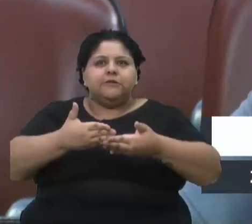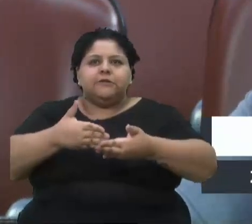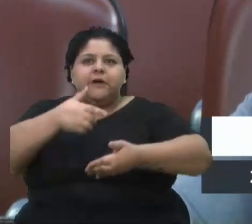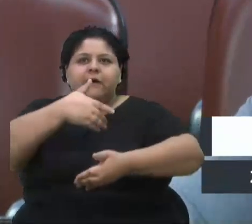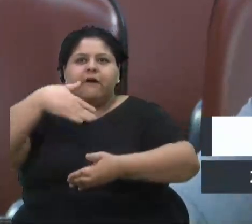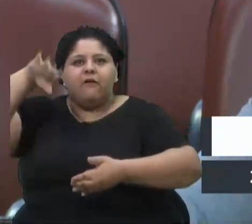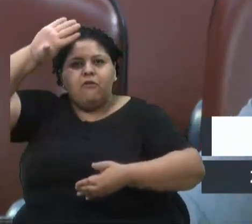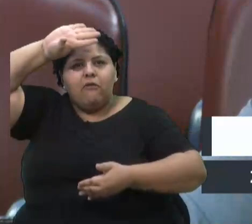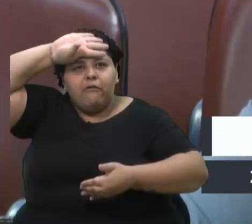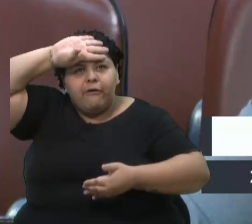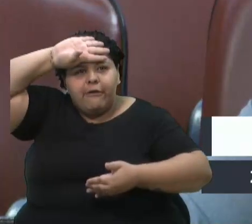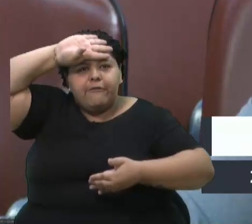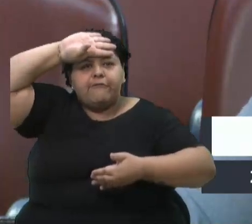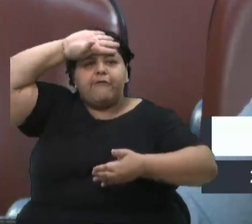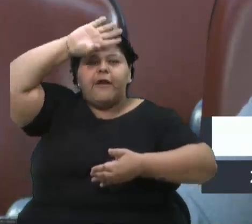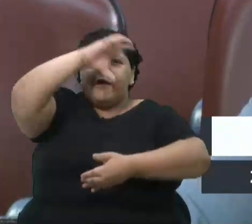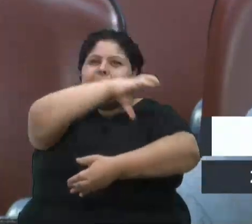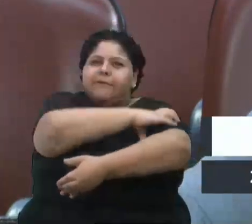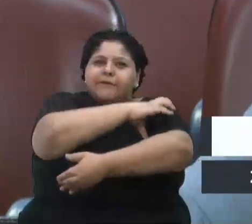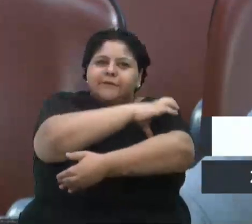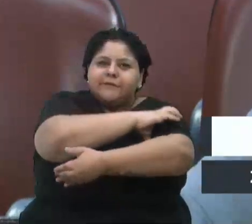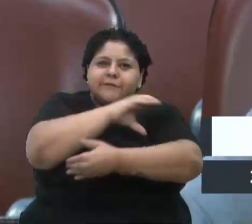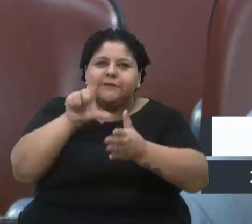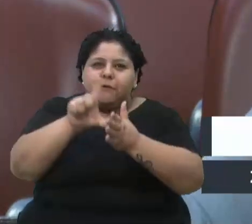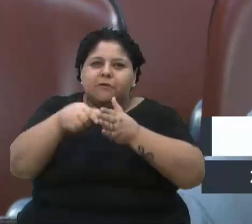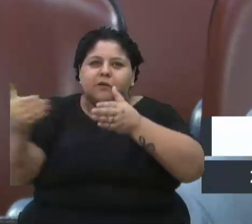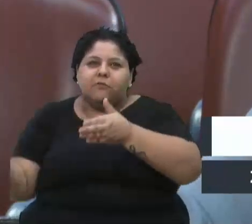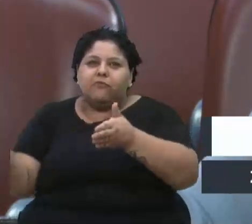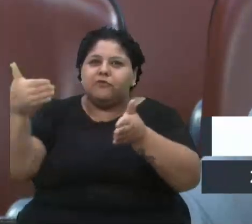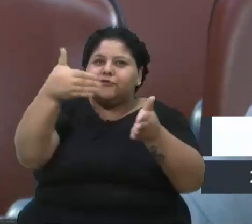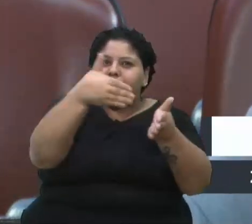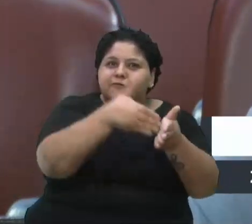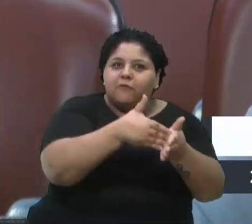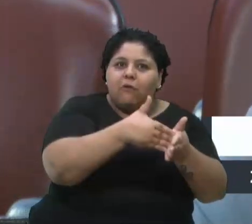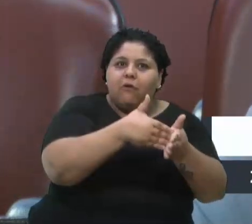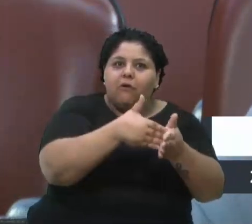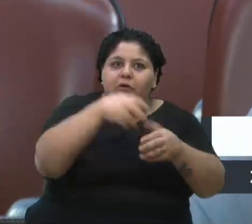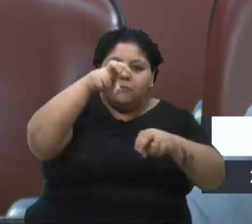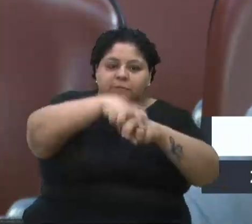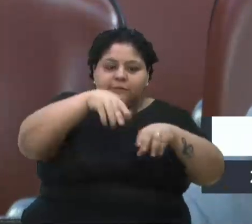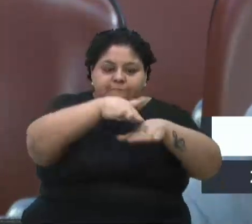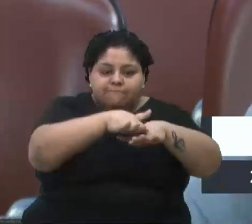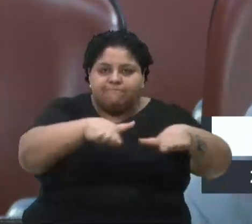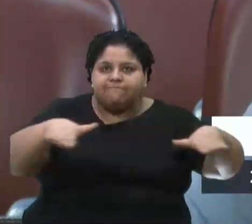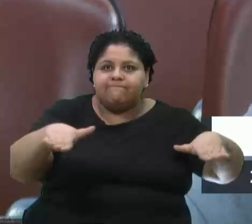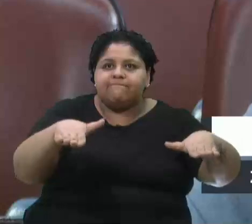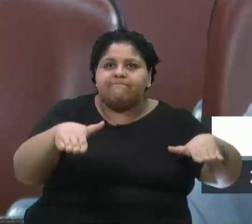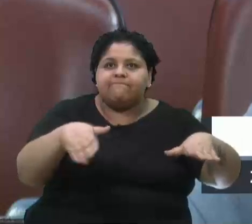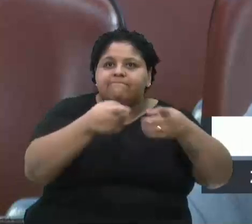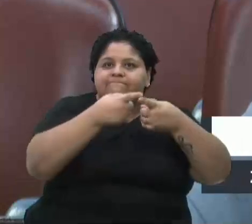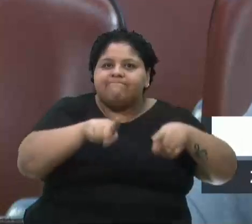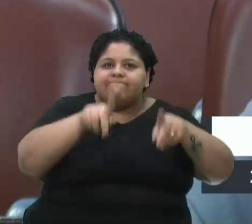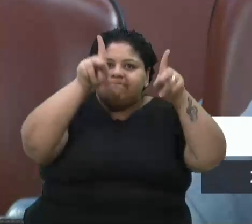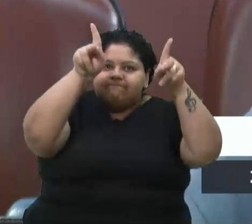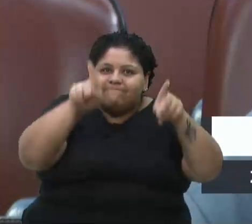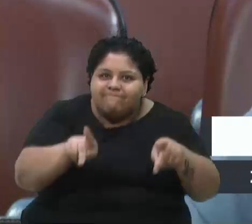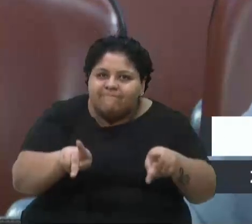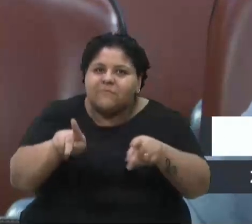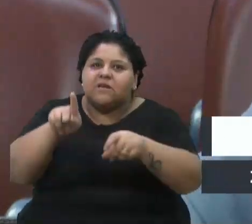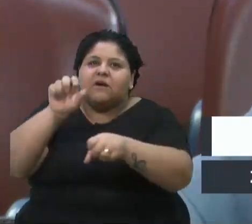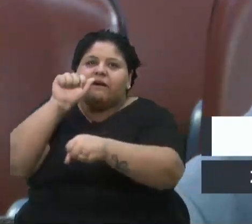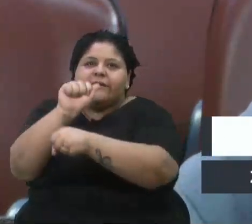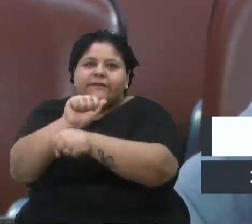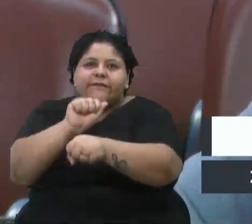volto para ficar sentado no chão. Então elas tiveram atendimento, para se dizer que elas não ficaram sem atendimento. Mas as pessoas ficam 10 horas lá, aguardando,